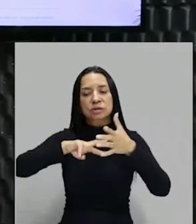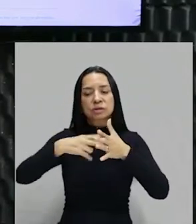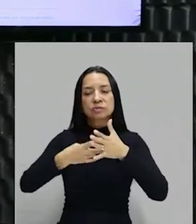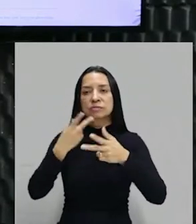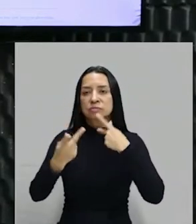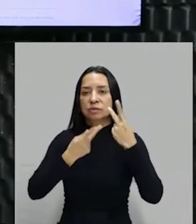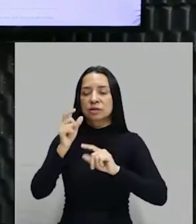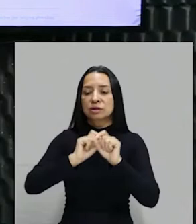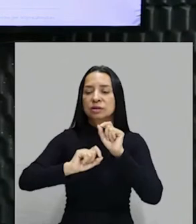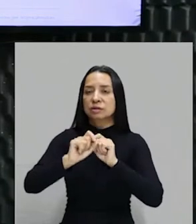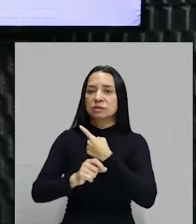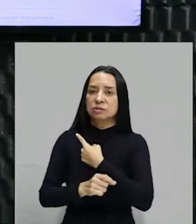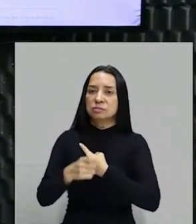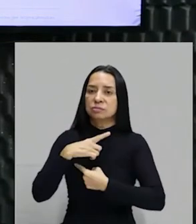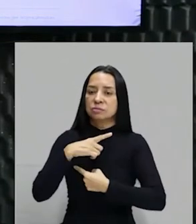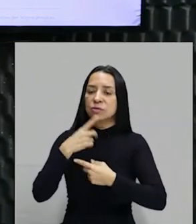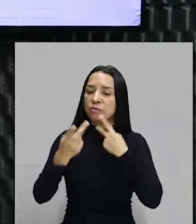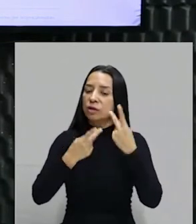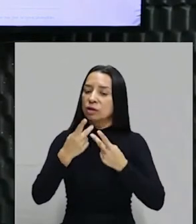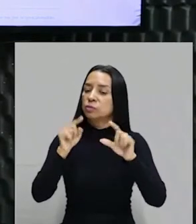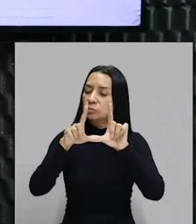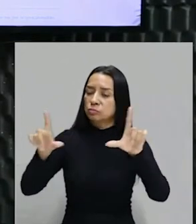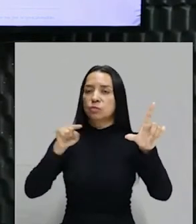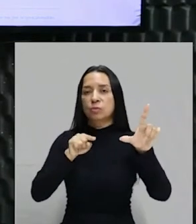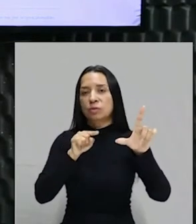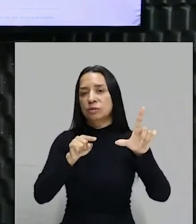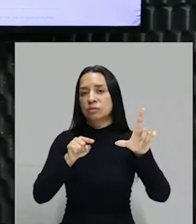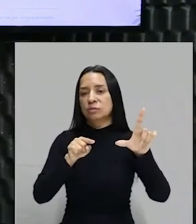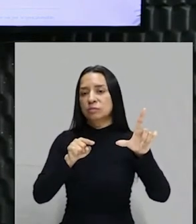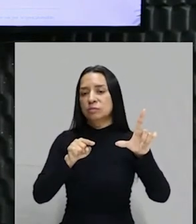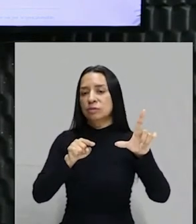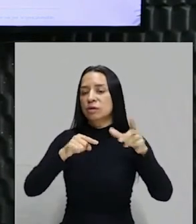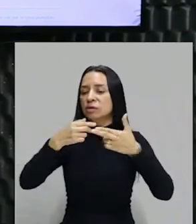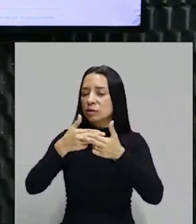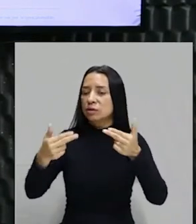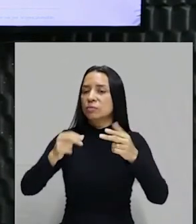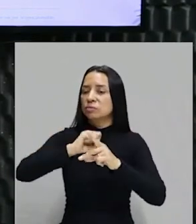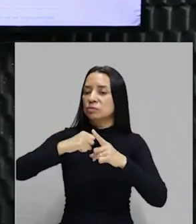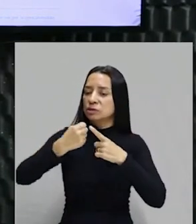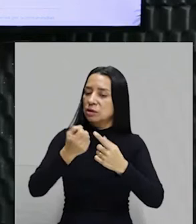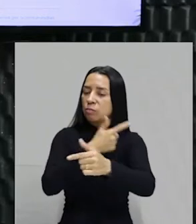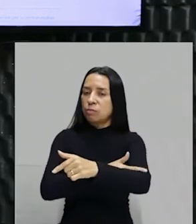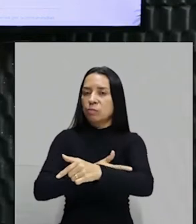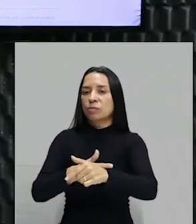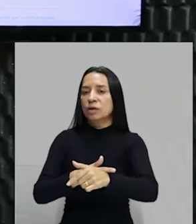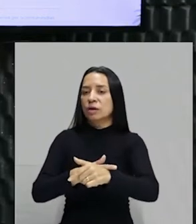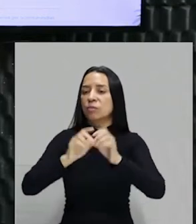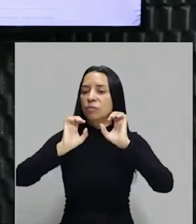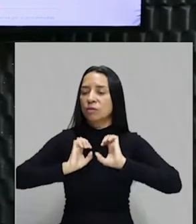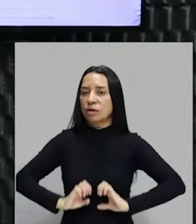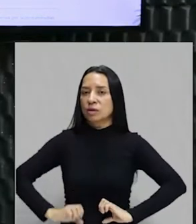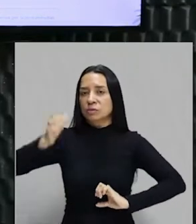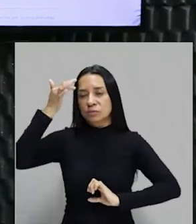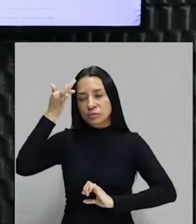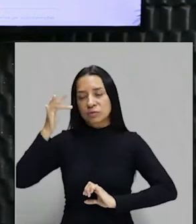dizer que ali você não está falando só de um quadro, você está falando de um aspecto social, um aspecto moral, um aspecto ético, um aspecto